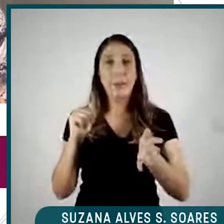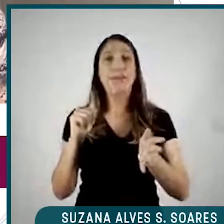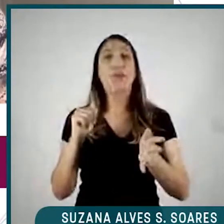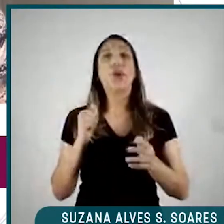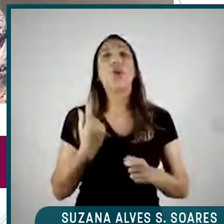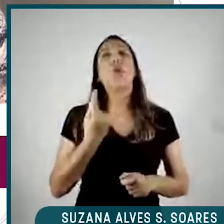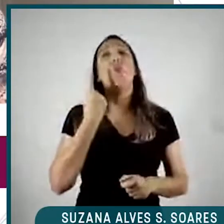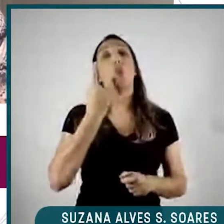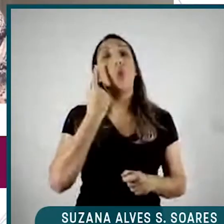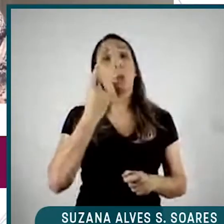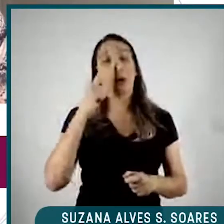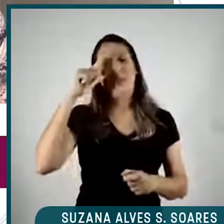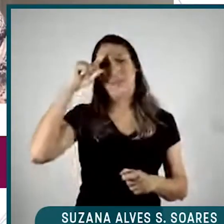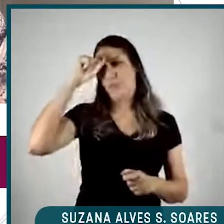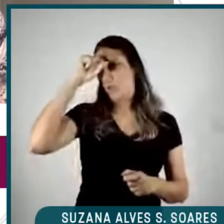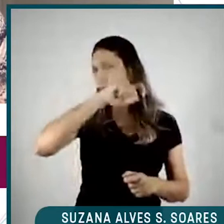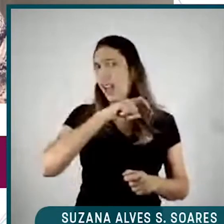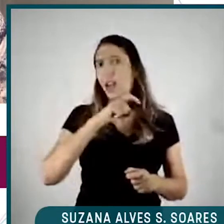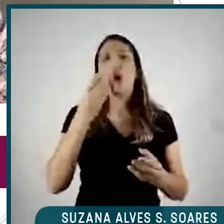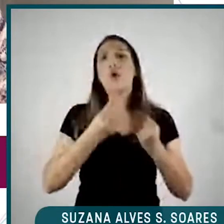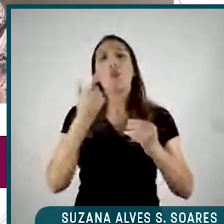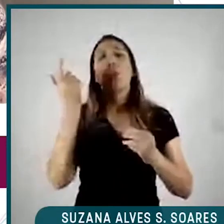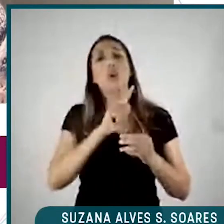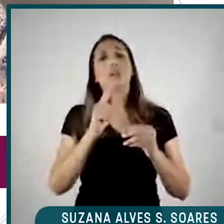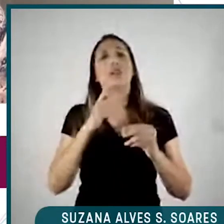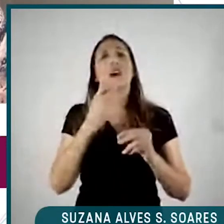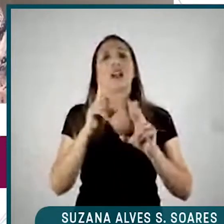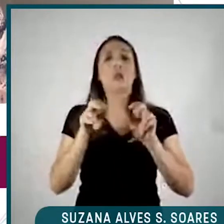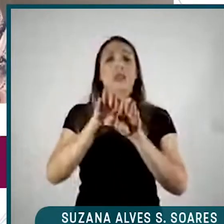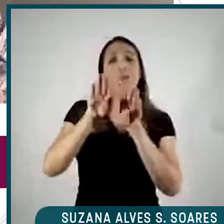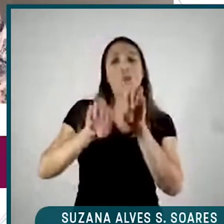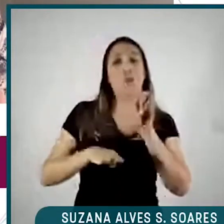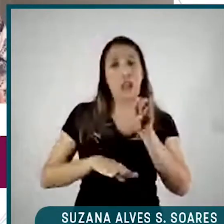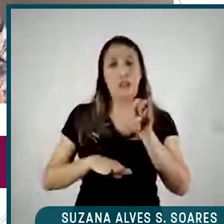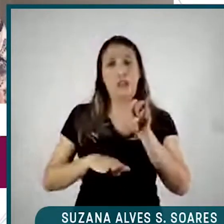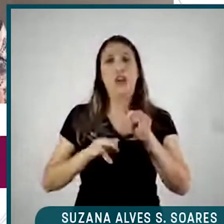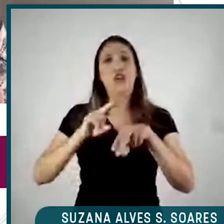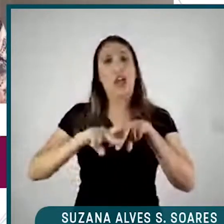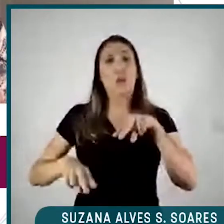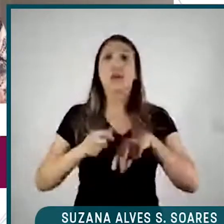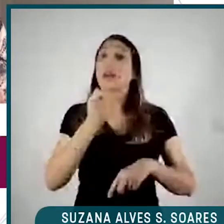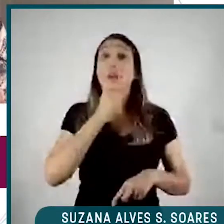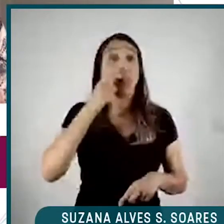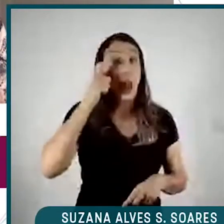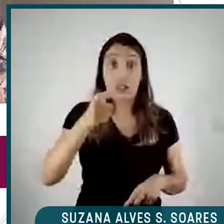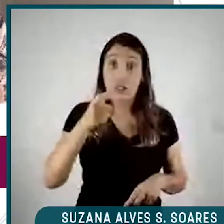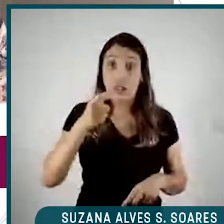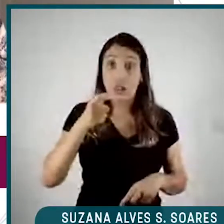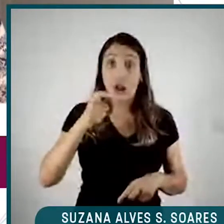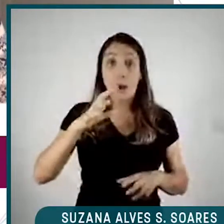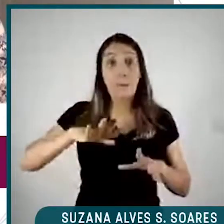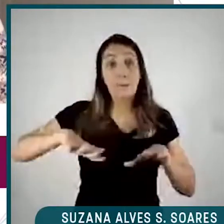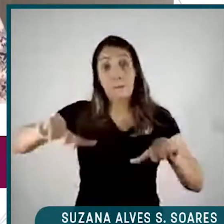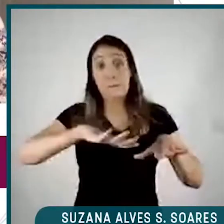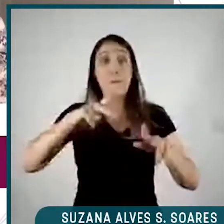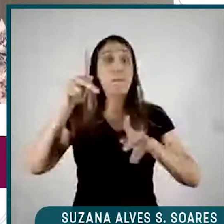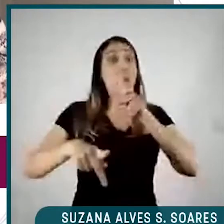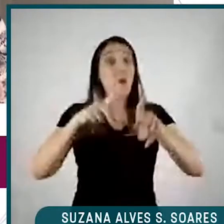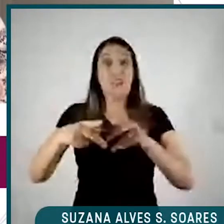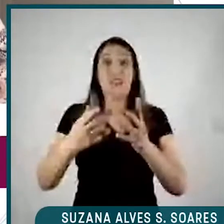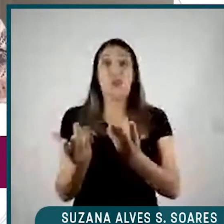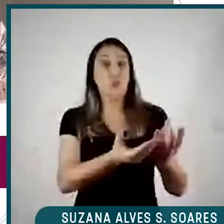das dificuldades de se tratar de desigualdade de gênero é que não há interesse. Não há interesse de grande parte da população, porque